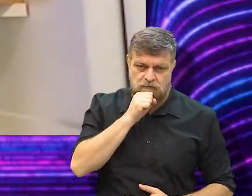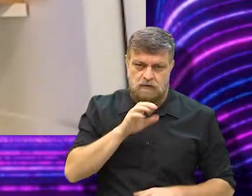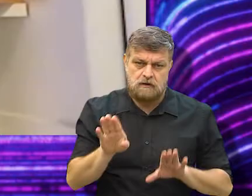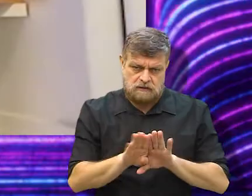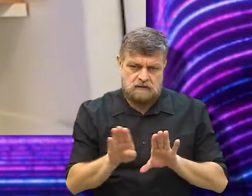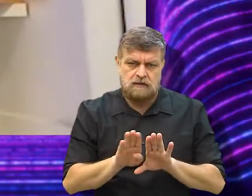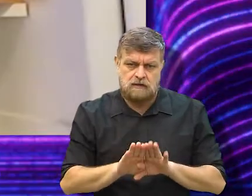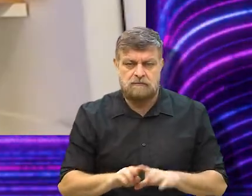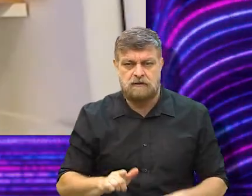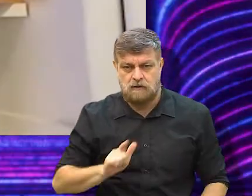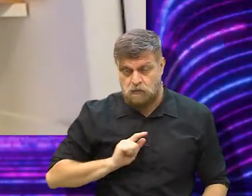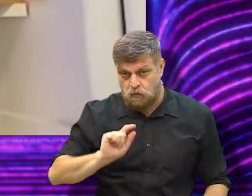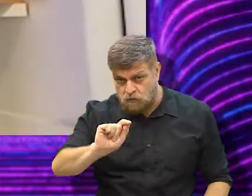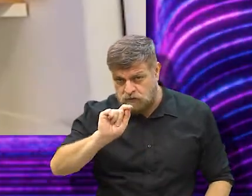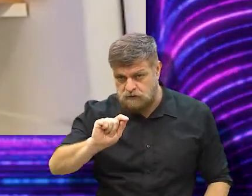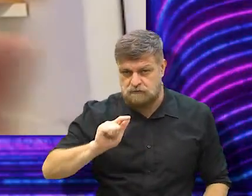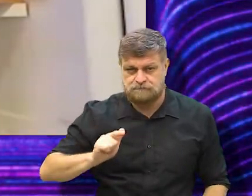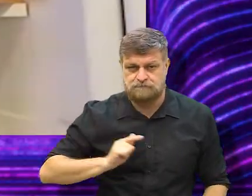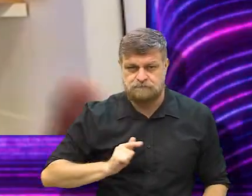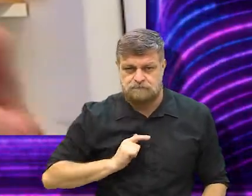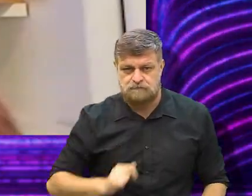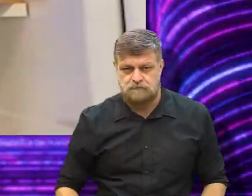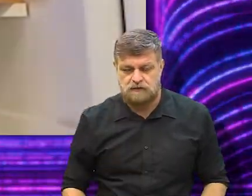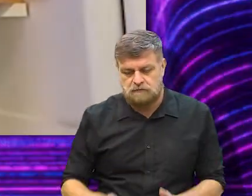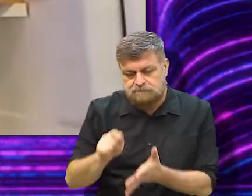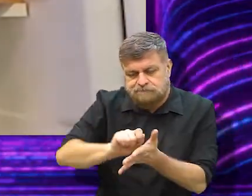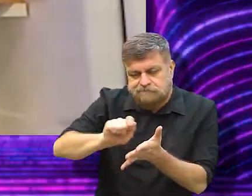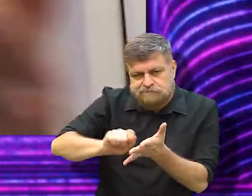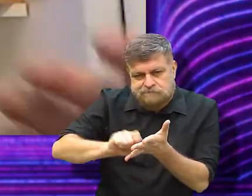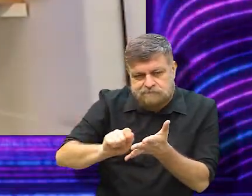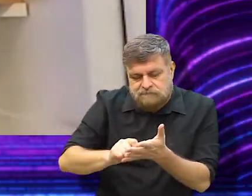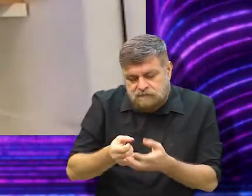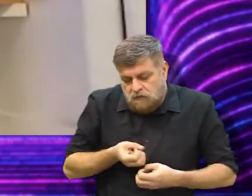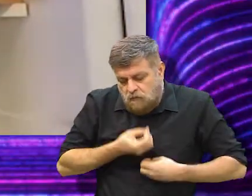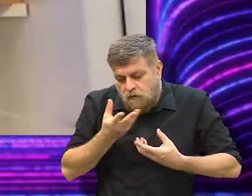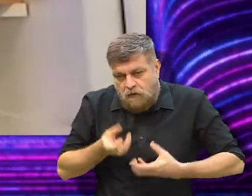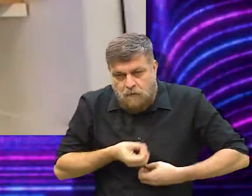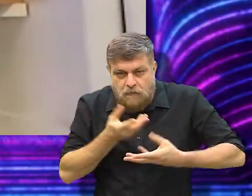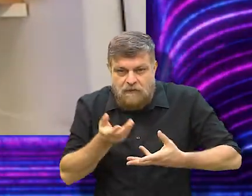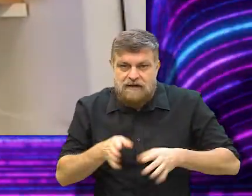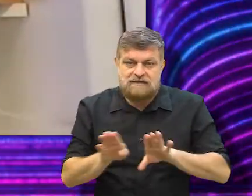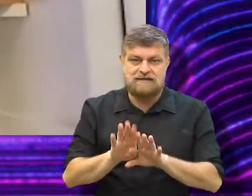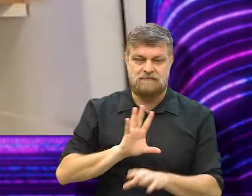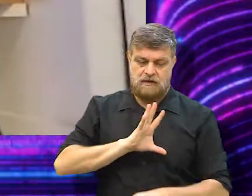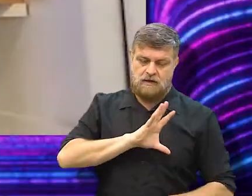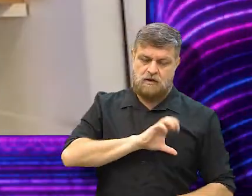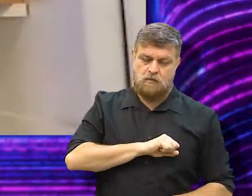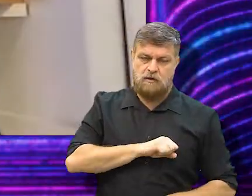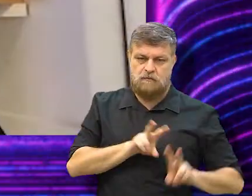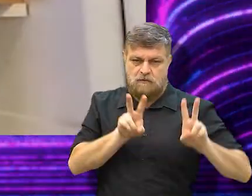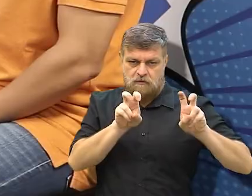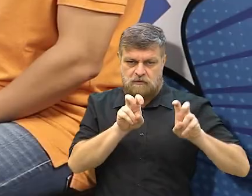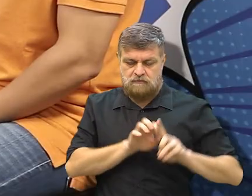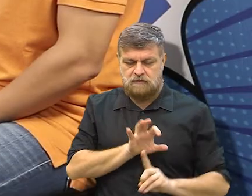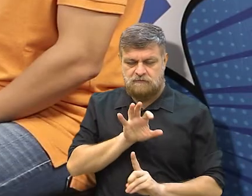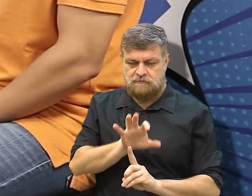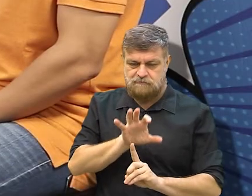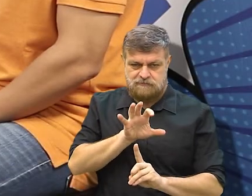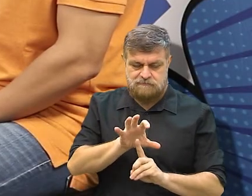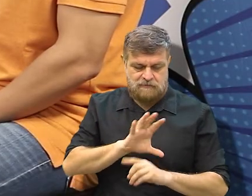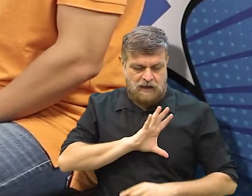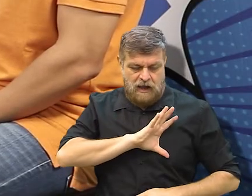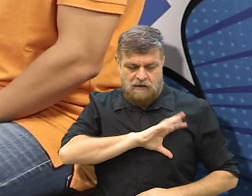Óbvio que, como verniz, como poética, eu falo do amor, sempre. Do amor